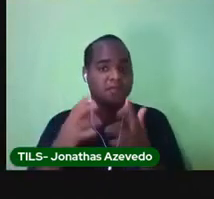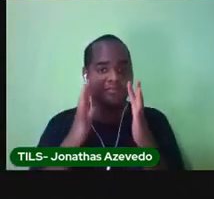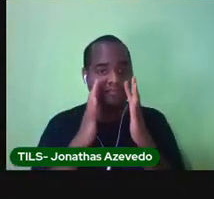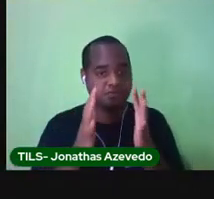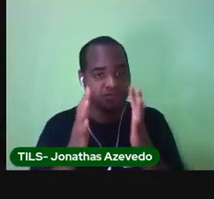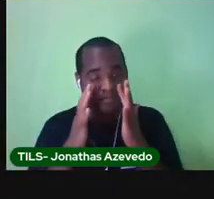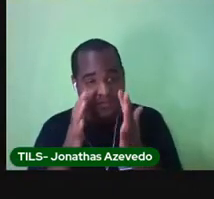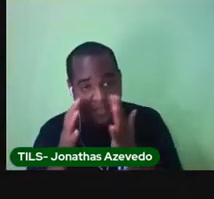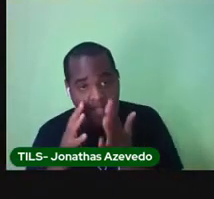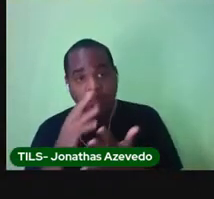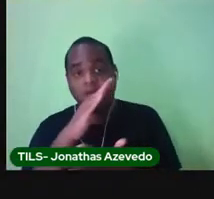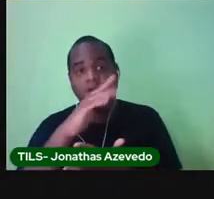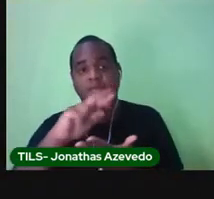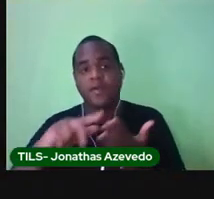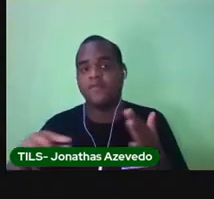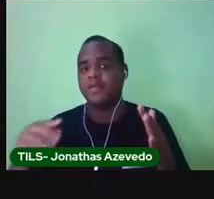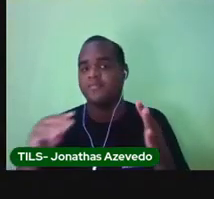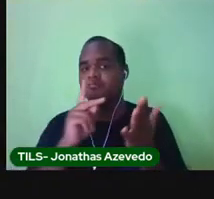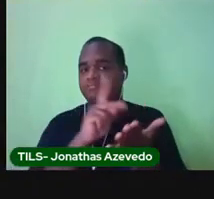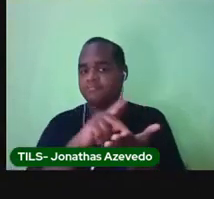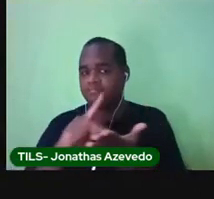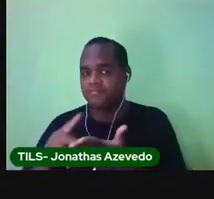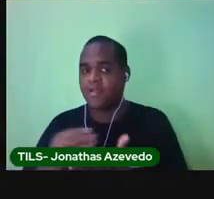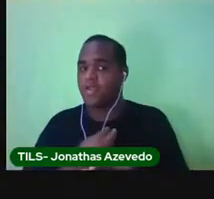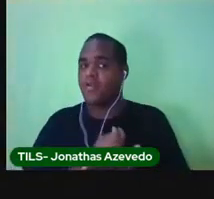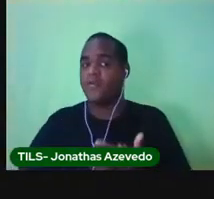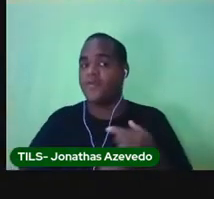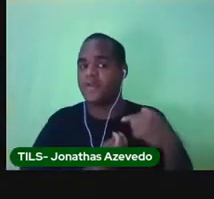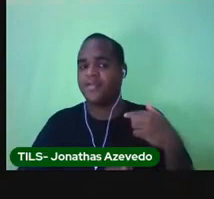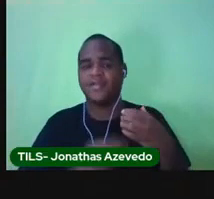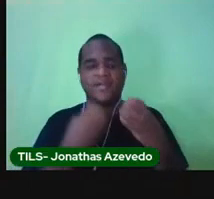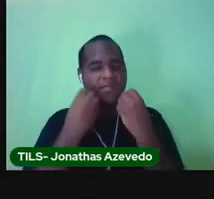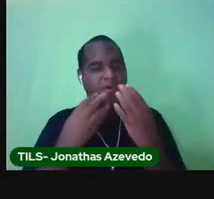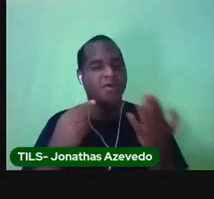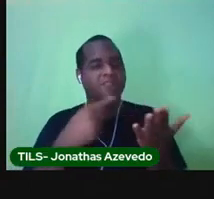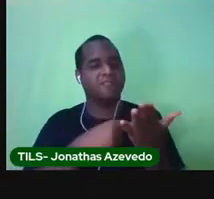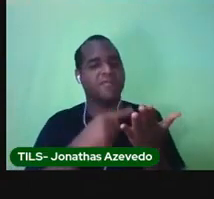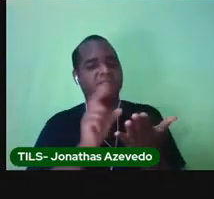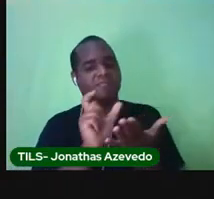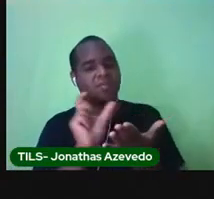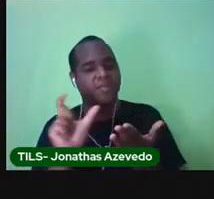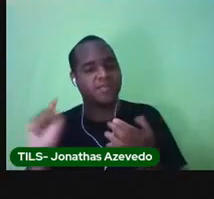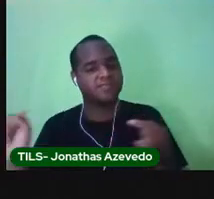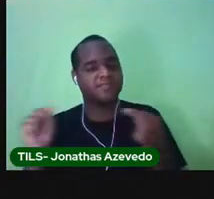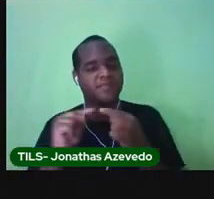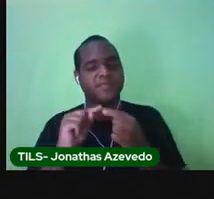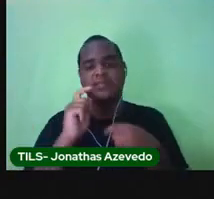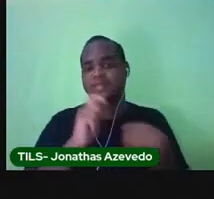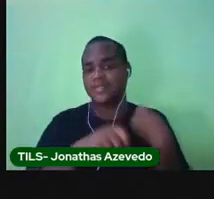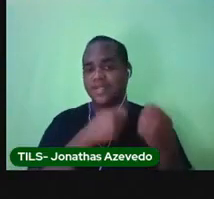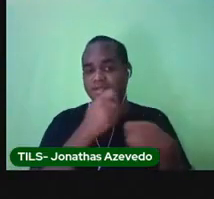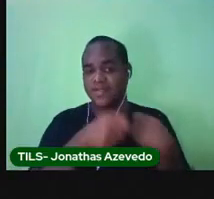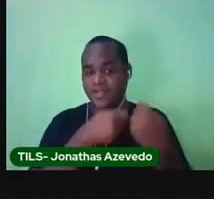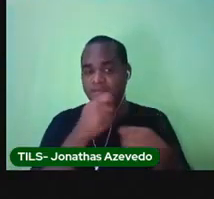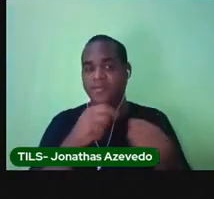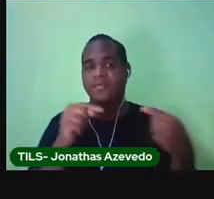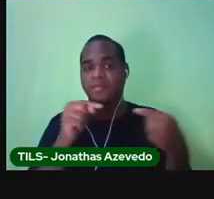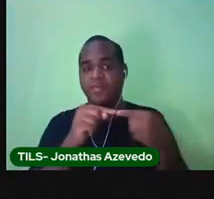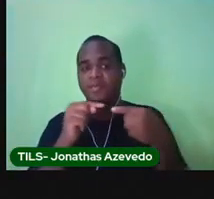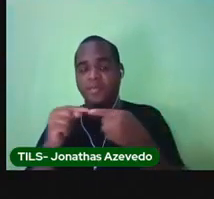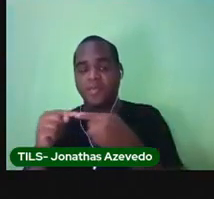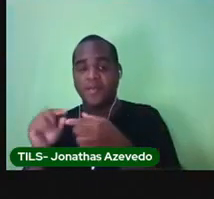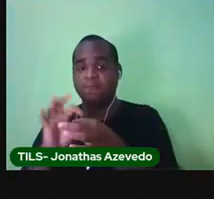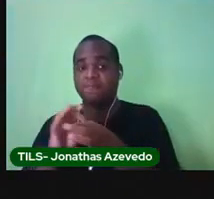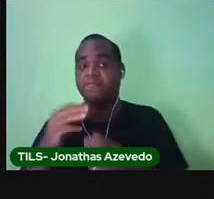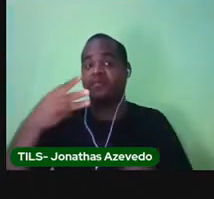e a gente precisa dar vida à nossa parlenda usando os sinais de pontuação. Lembra